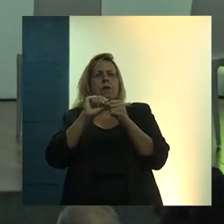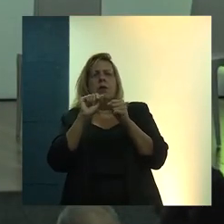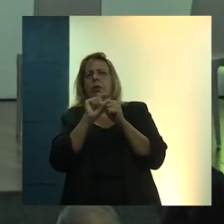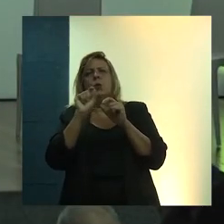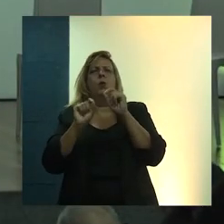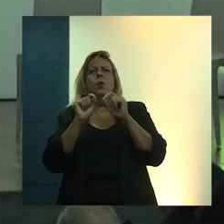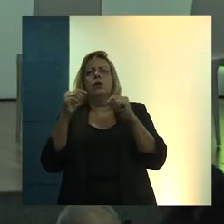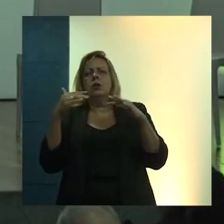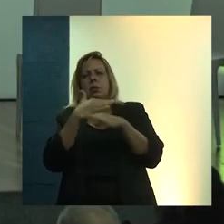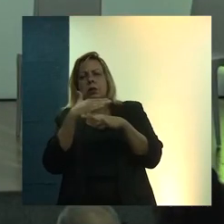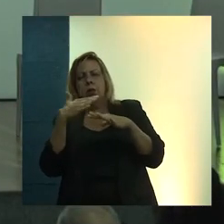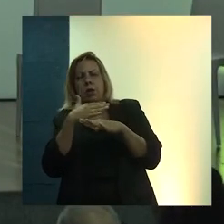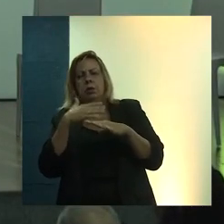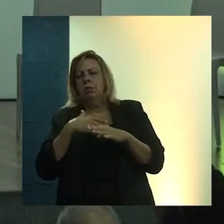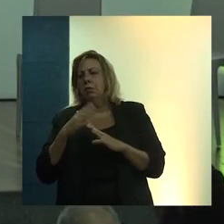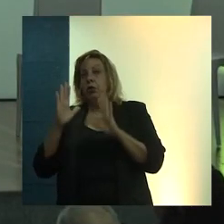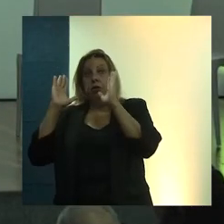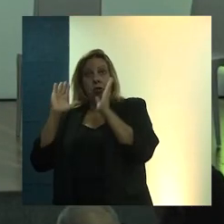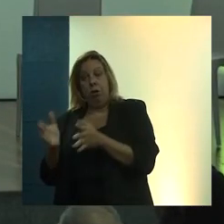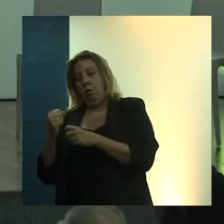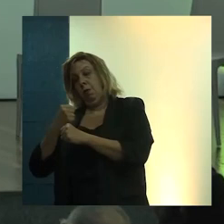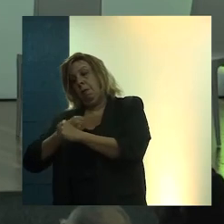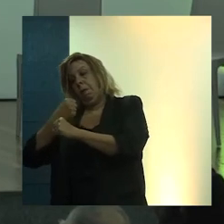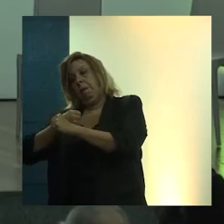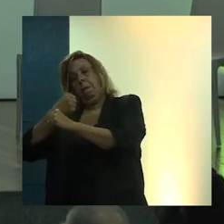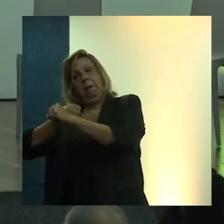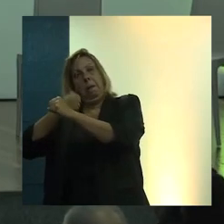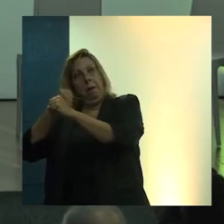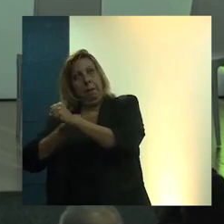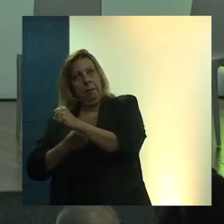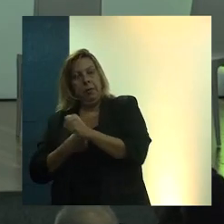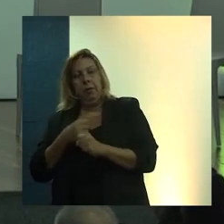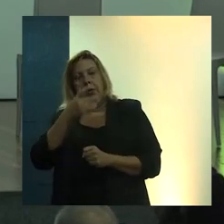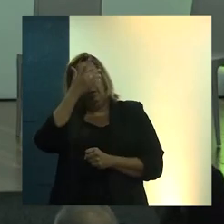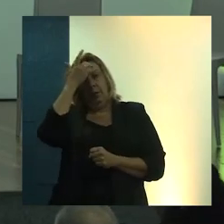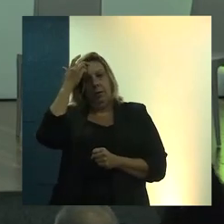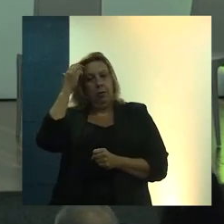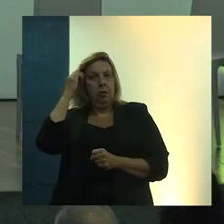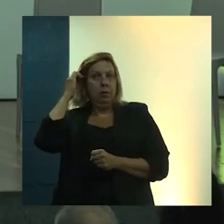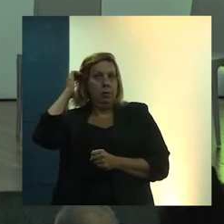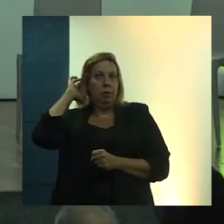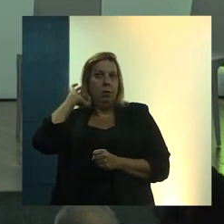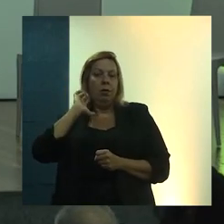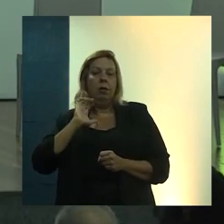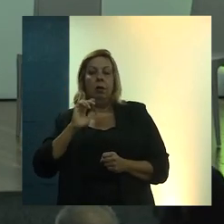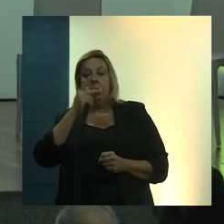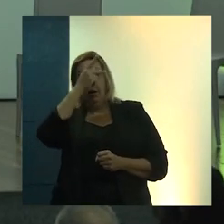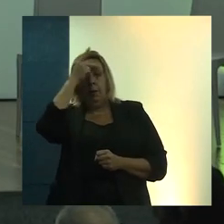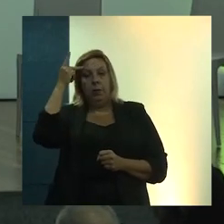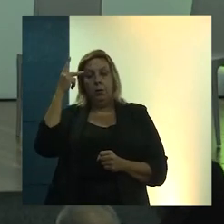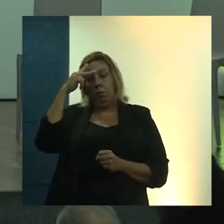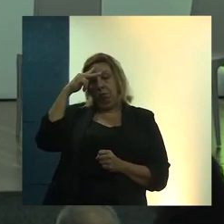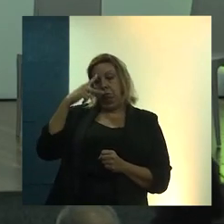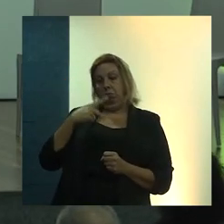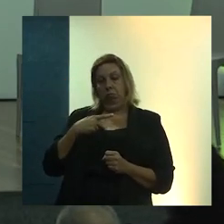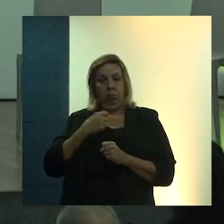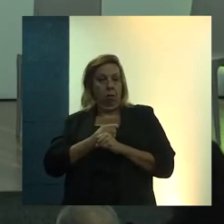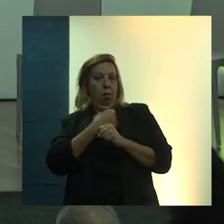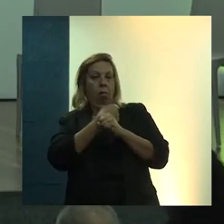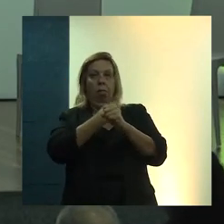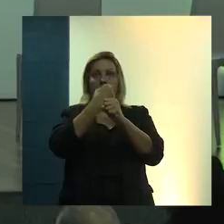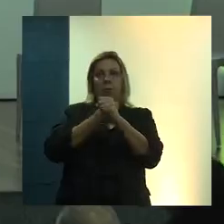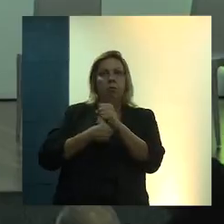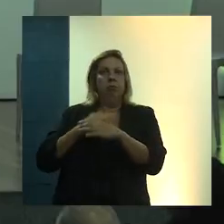A cidade que está construída, onde mais da metade constrói por autogestão, sem nenhuma assessoria ou assistência